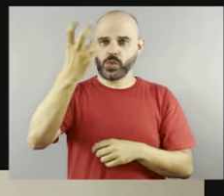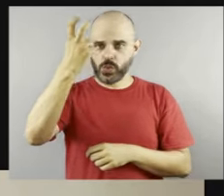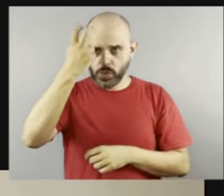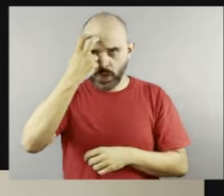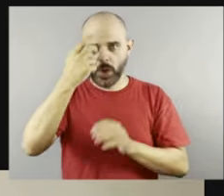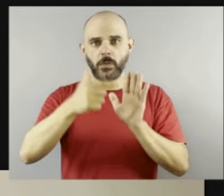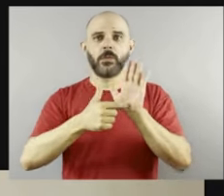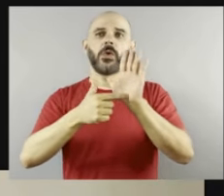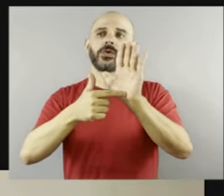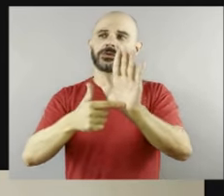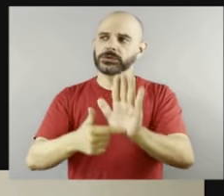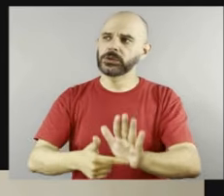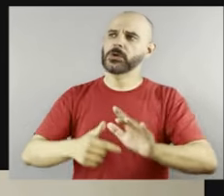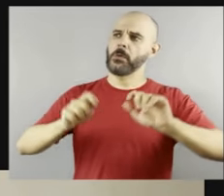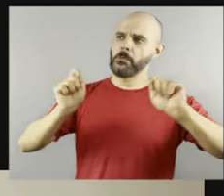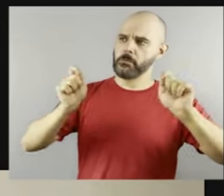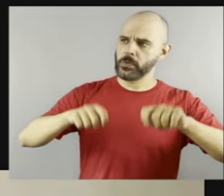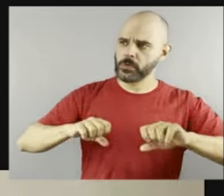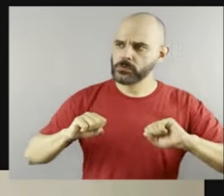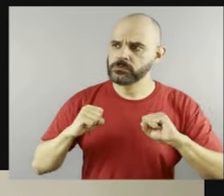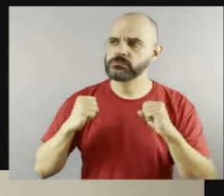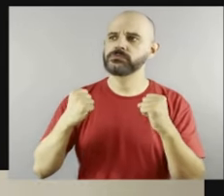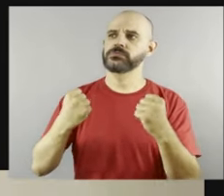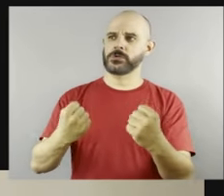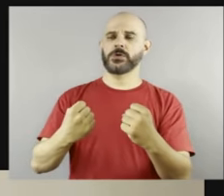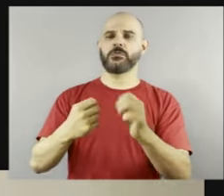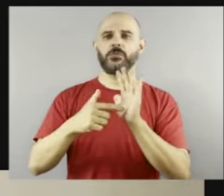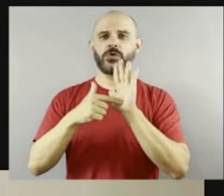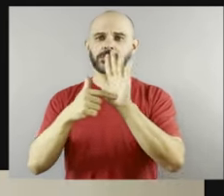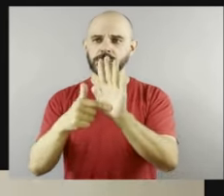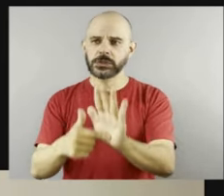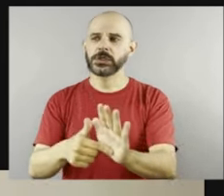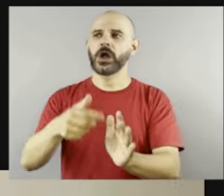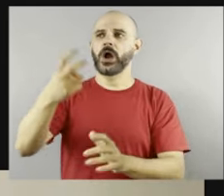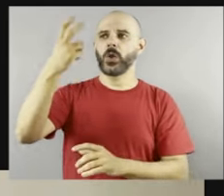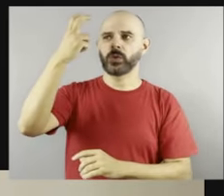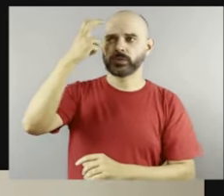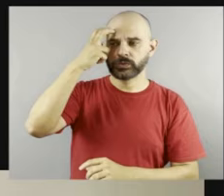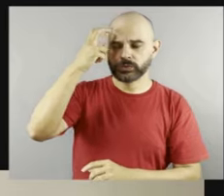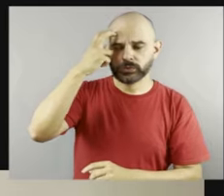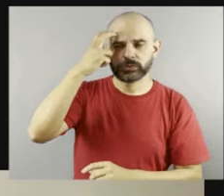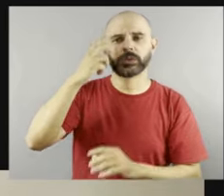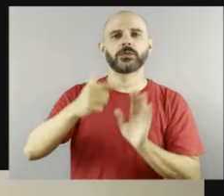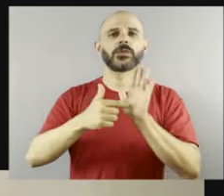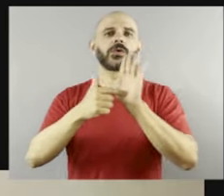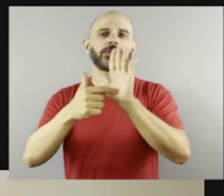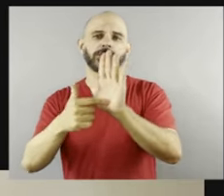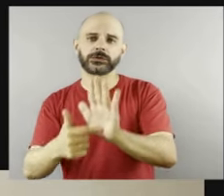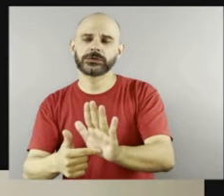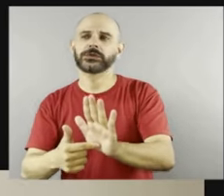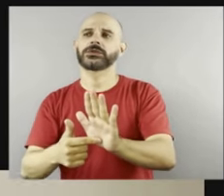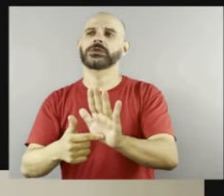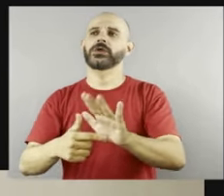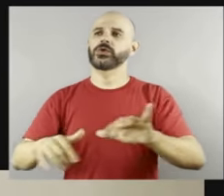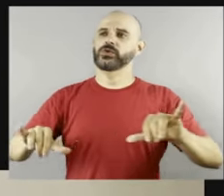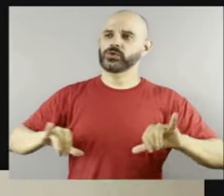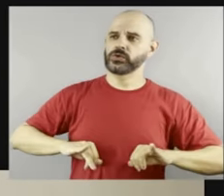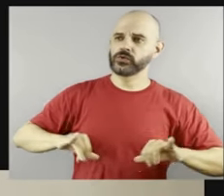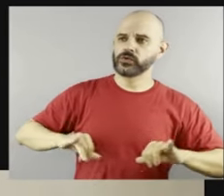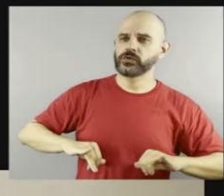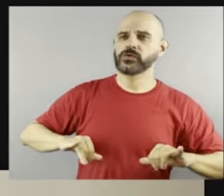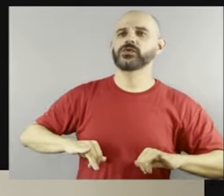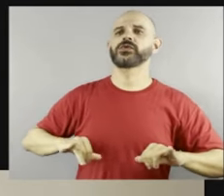mostrando um pouco da sua cultura, mostrando um pouco da sua dor, um pouco da sua resiliência, né? Se não fosse